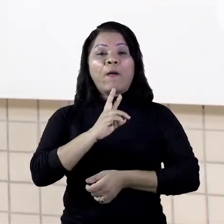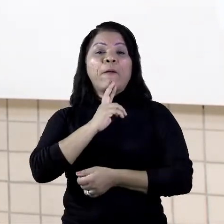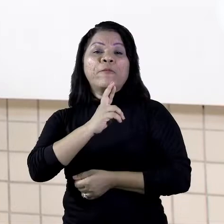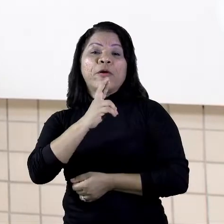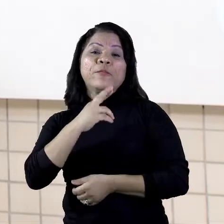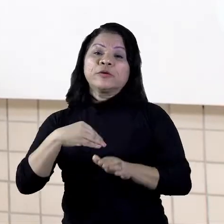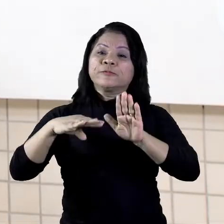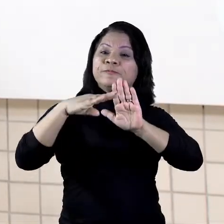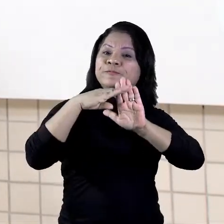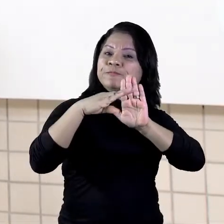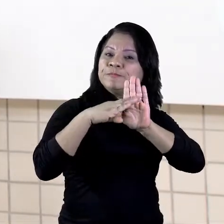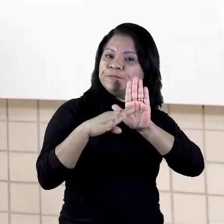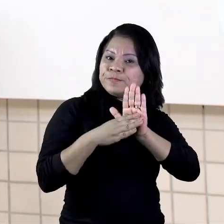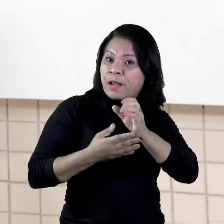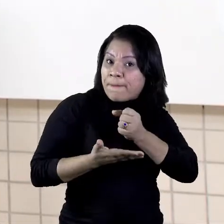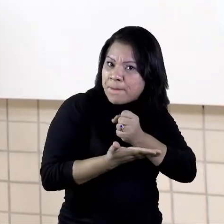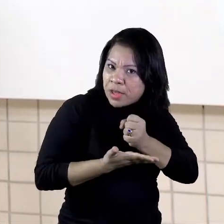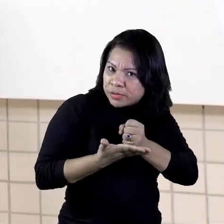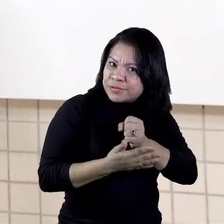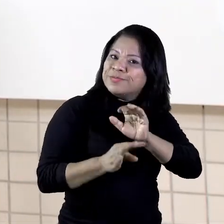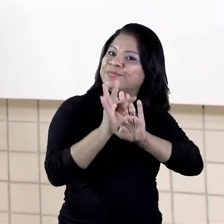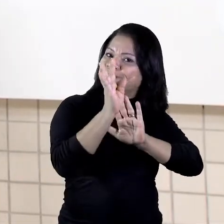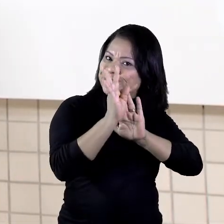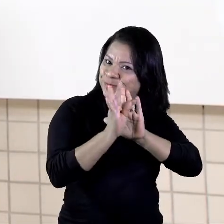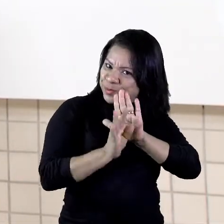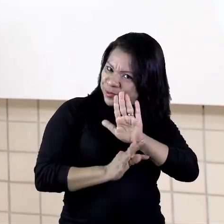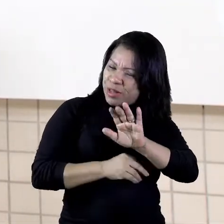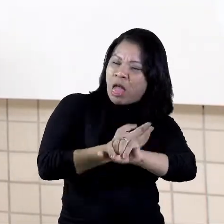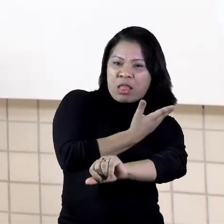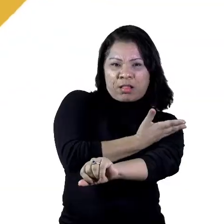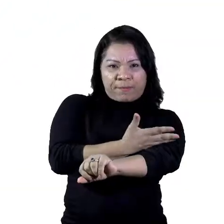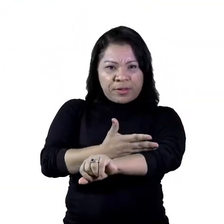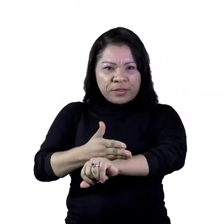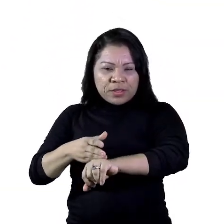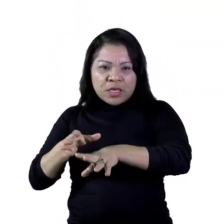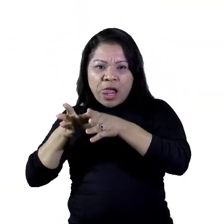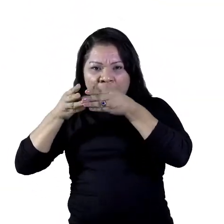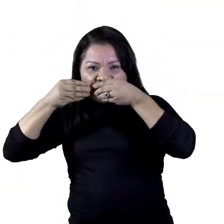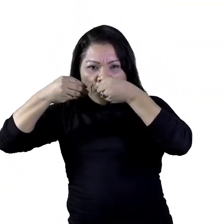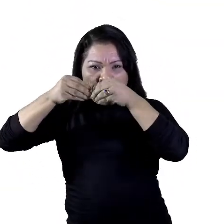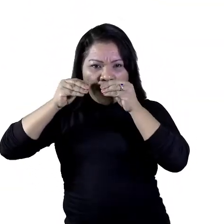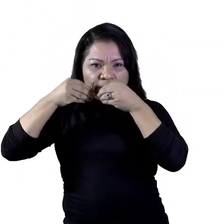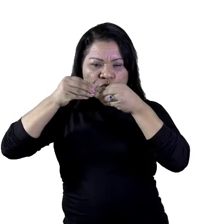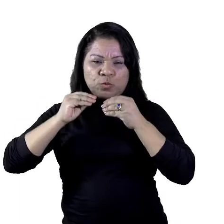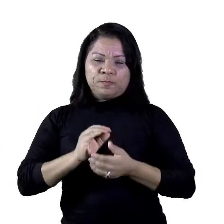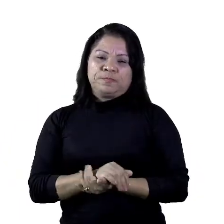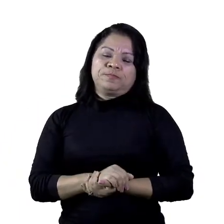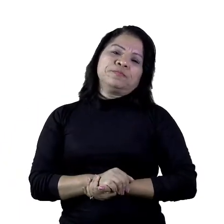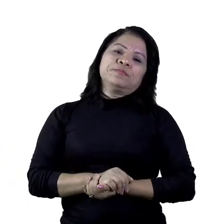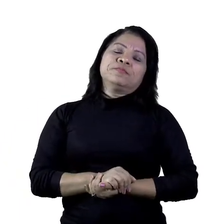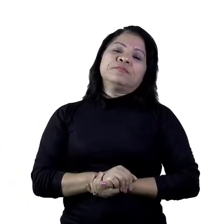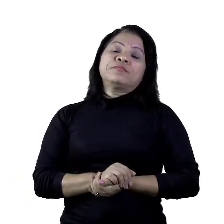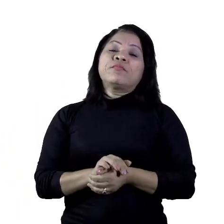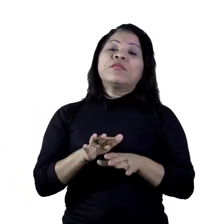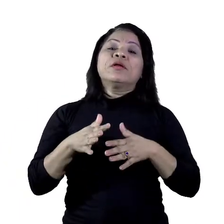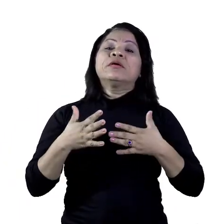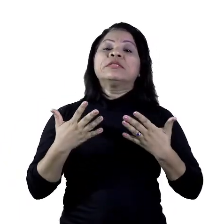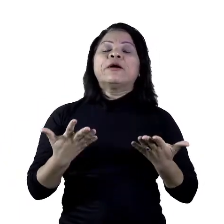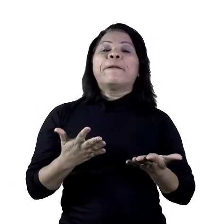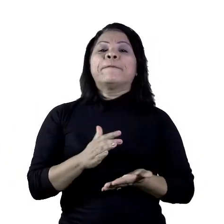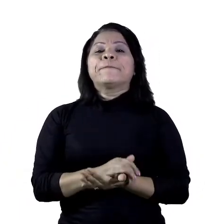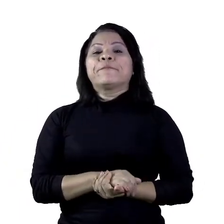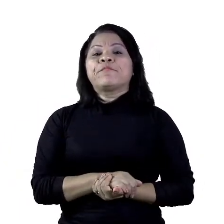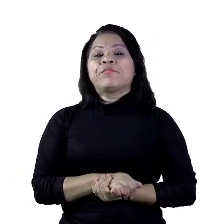baseadas nesse texto, mania de plástico. E aí a questão 6 fala o seguinte, no texto